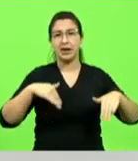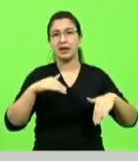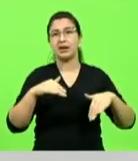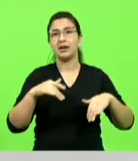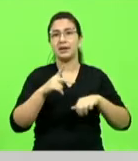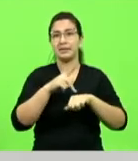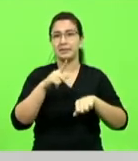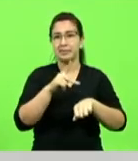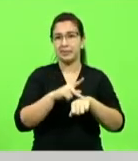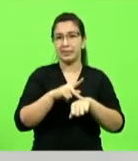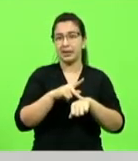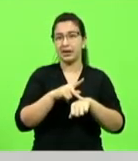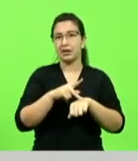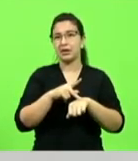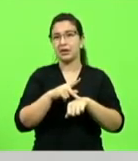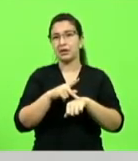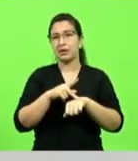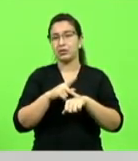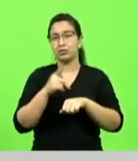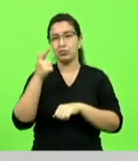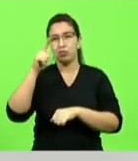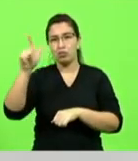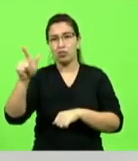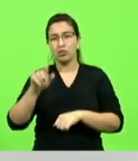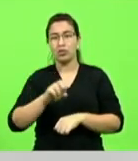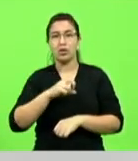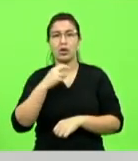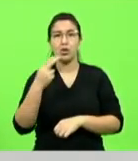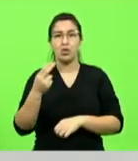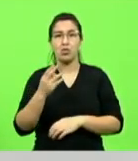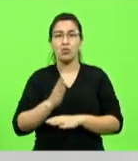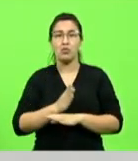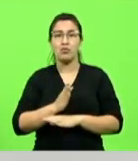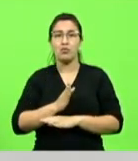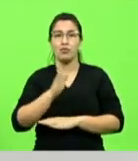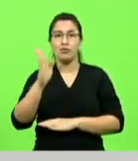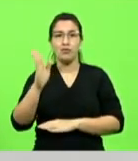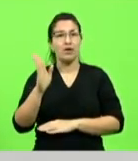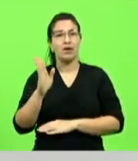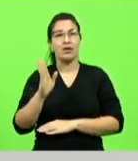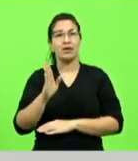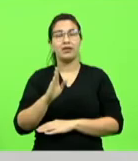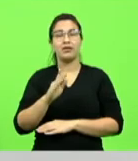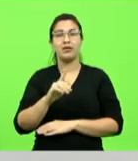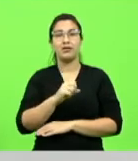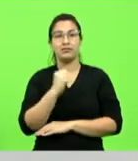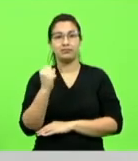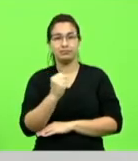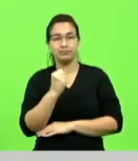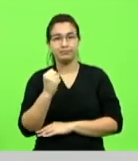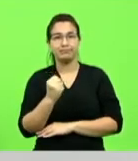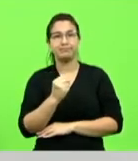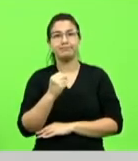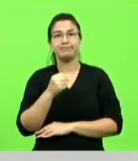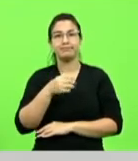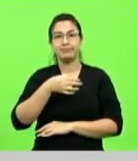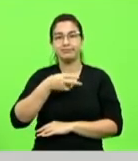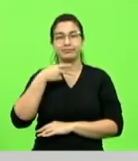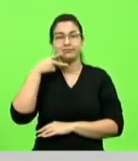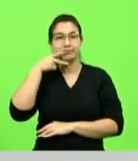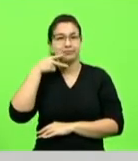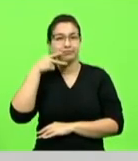não era para estar consumindo vinhos de altitude na Serra Gaúcha e na Serra Catarinense não era para estar